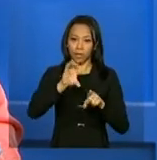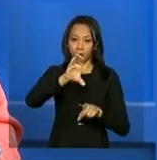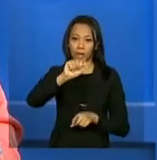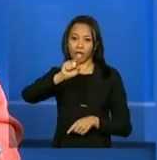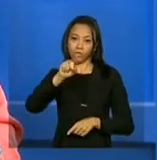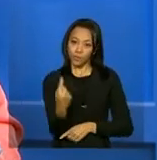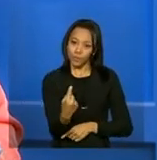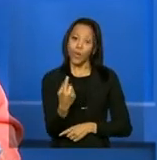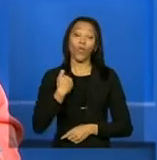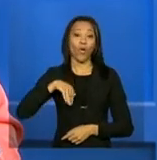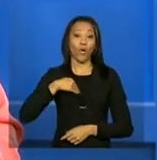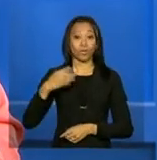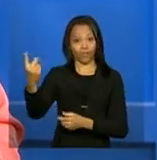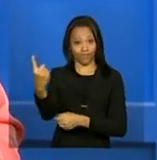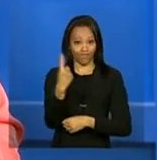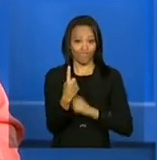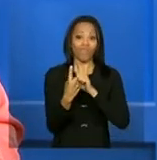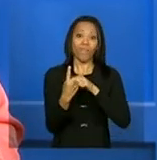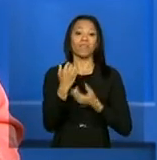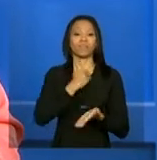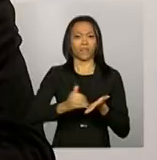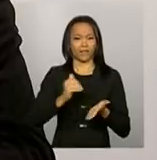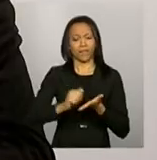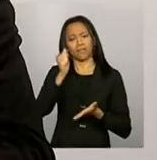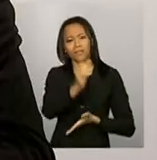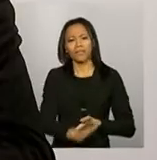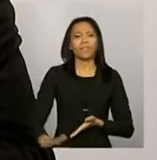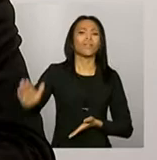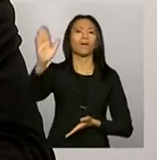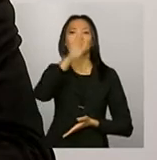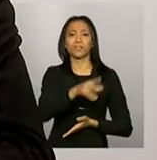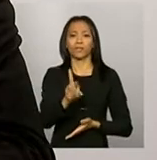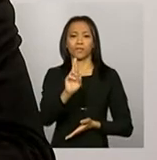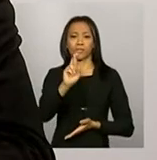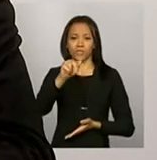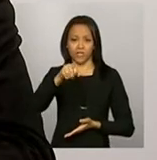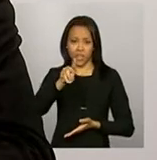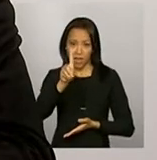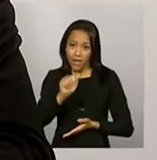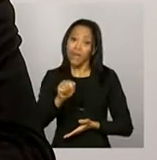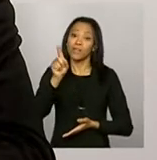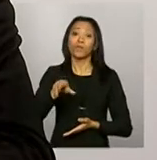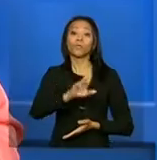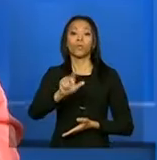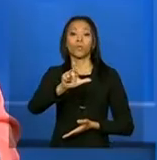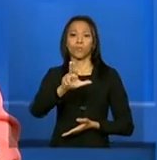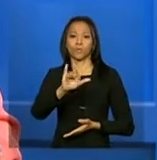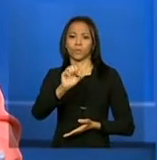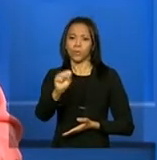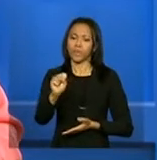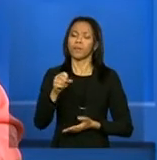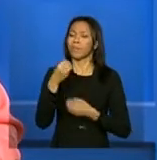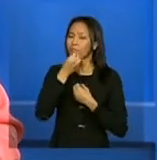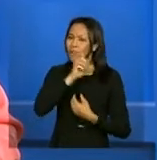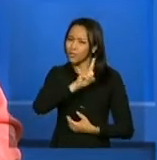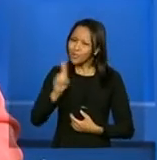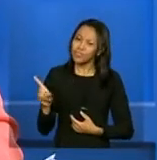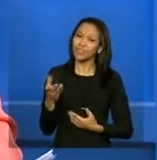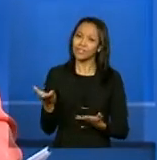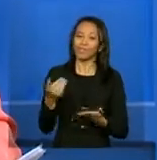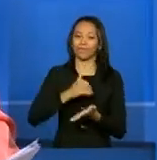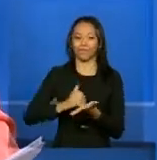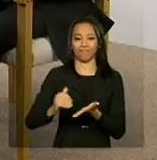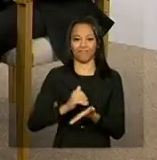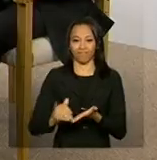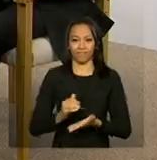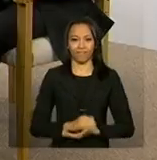convidado do primeiro bloco é o secretário nacional de Renda de Cidadania, Luiz Henrique Paiva. Bom dia, secretário! Bom dia,